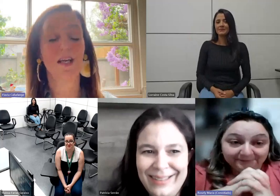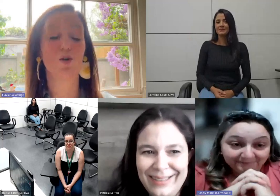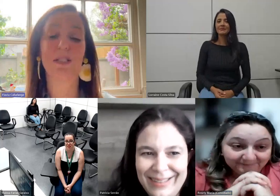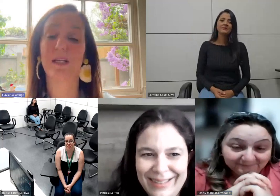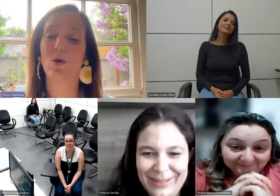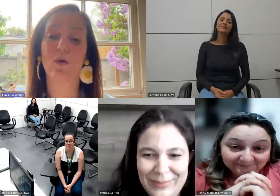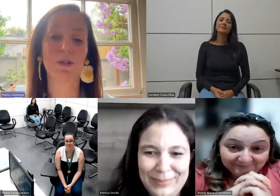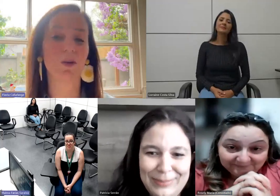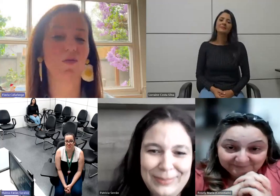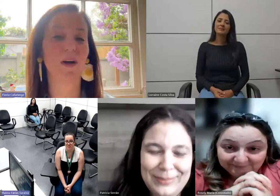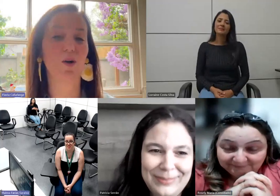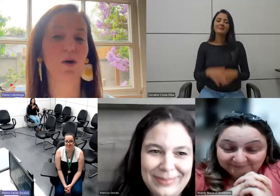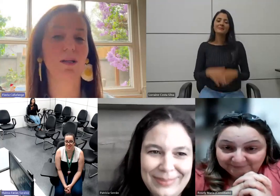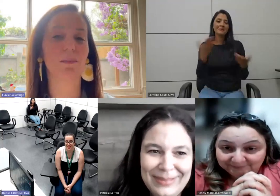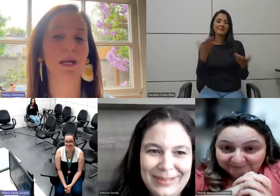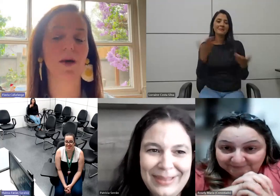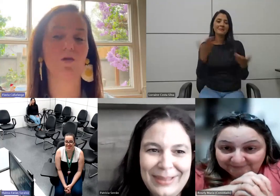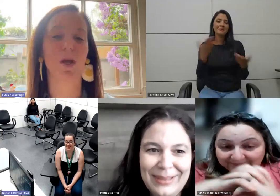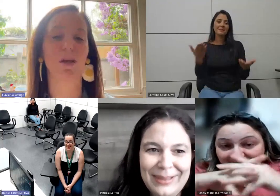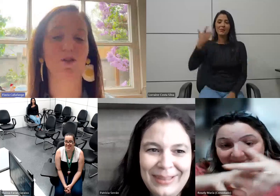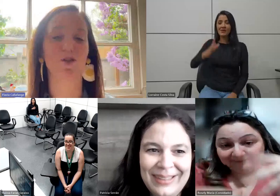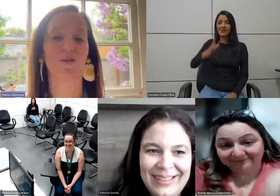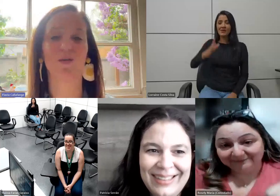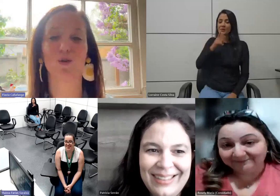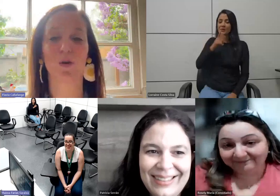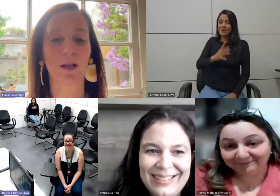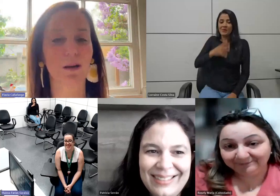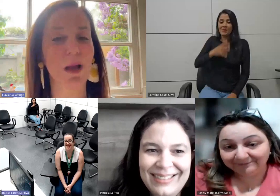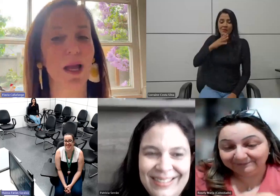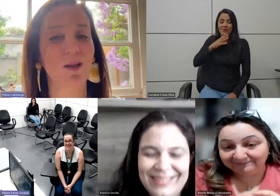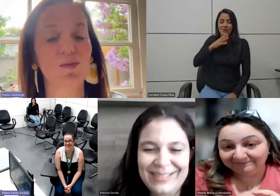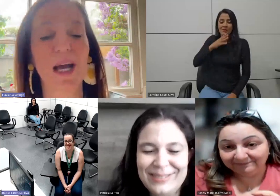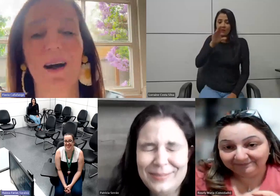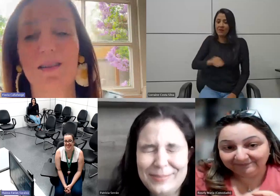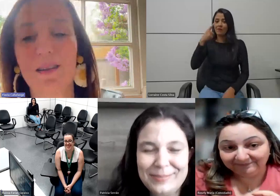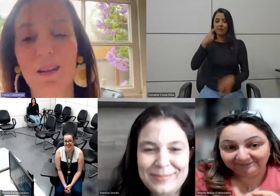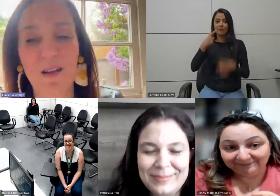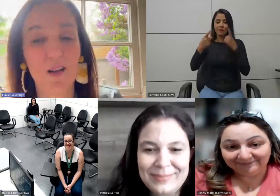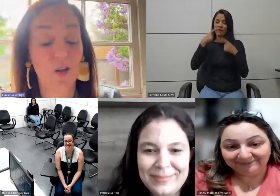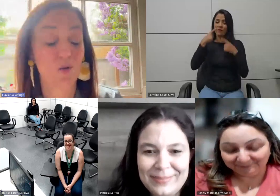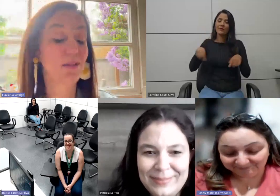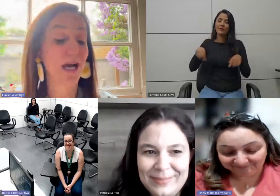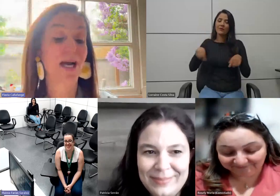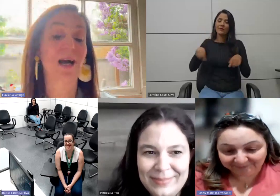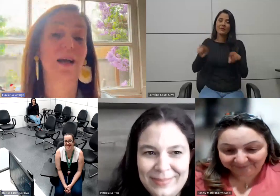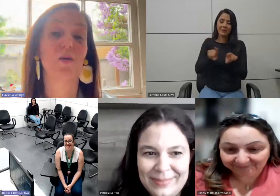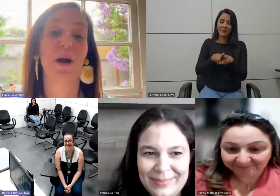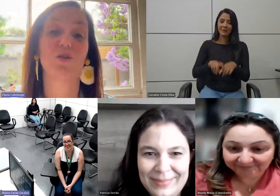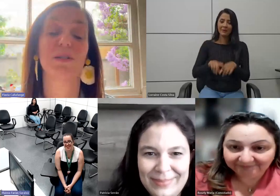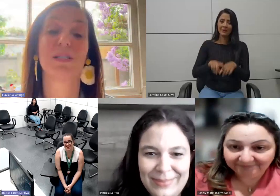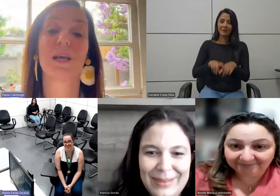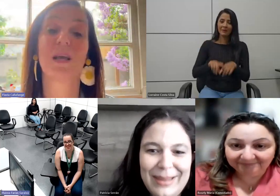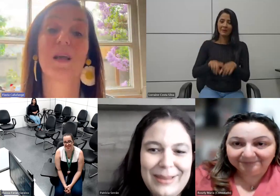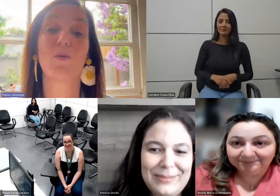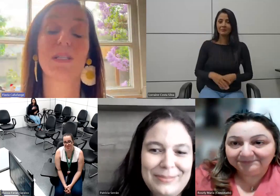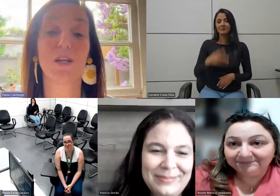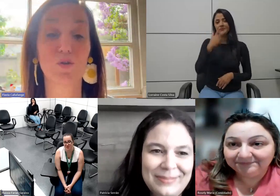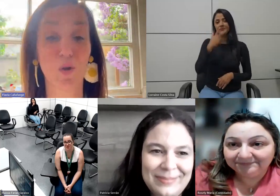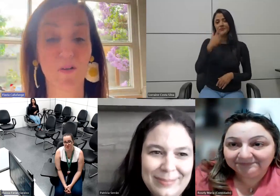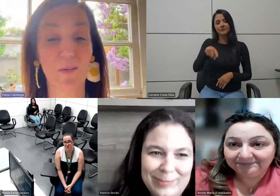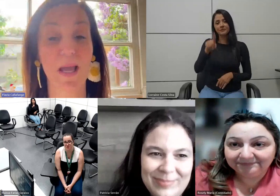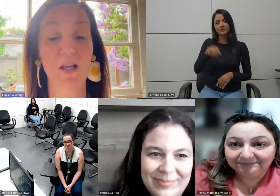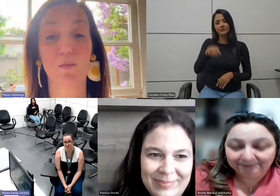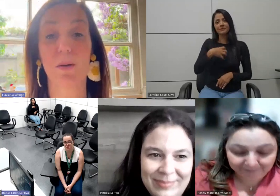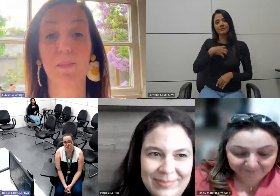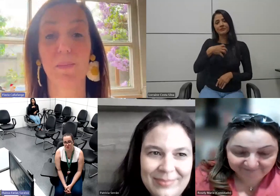e não sei se eu consigo falar agora também não gente vou chorar não dá eu acho assim eu